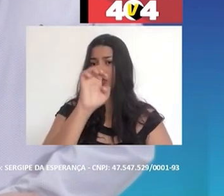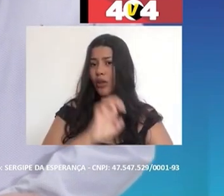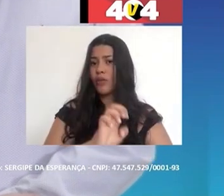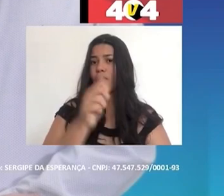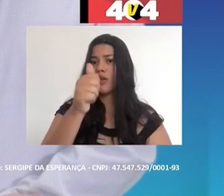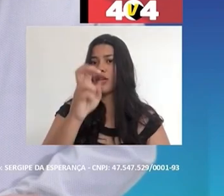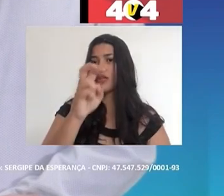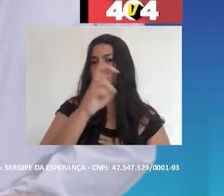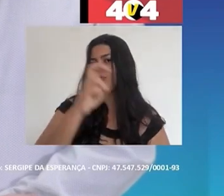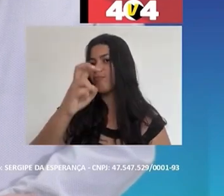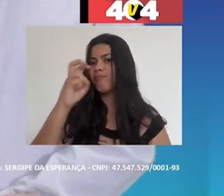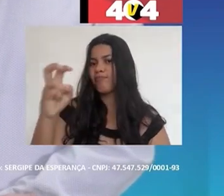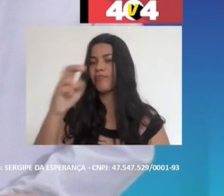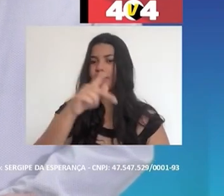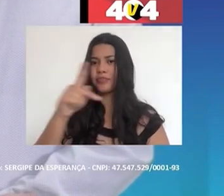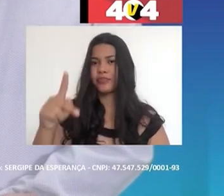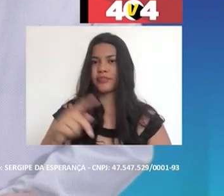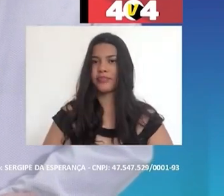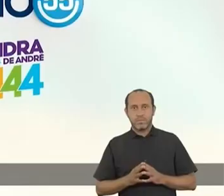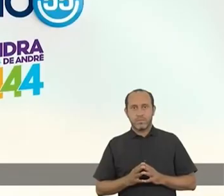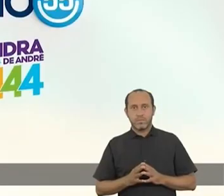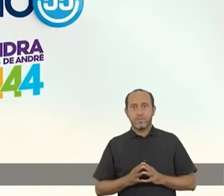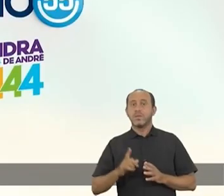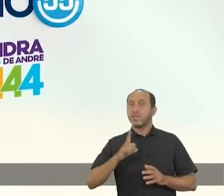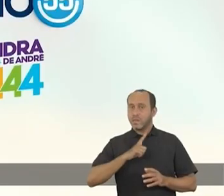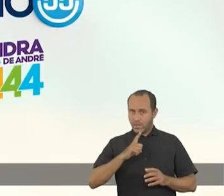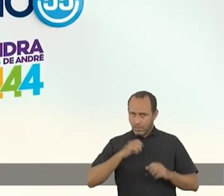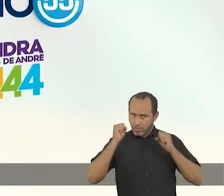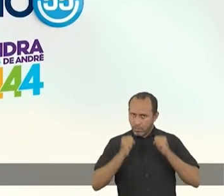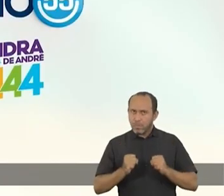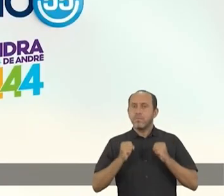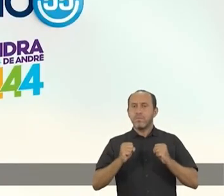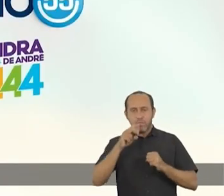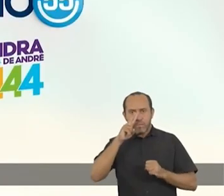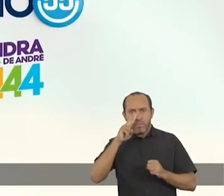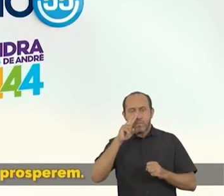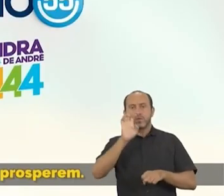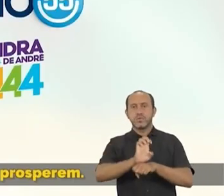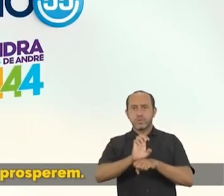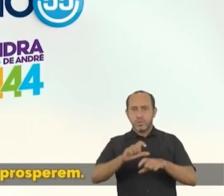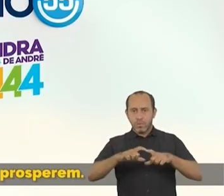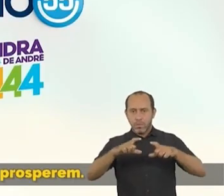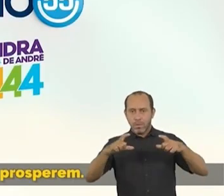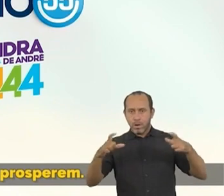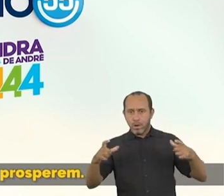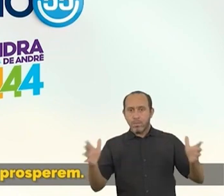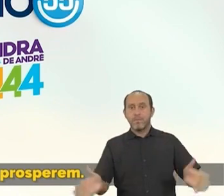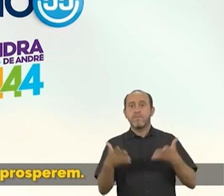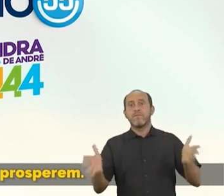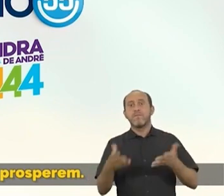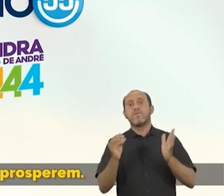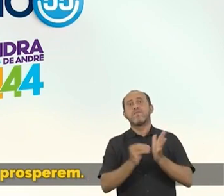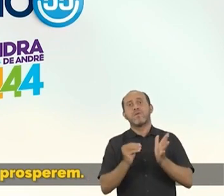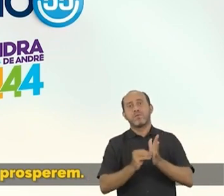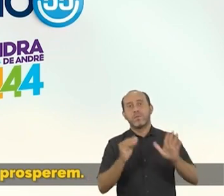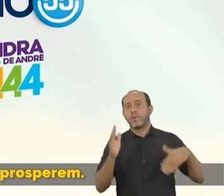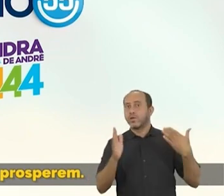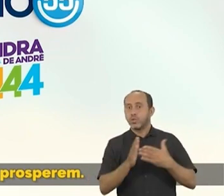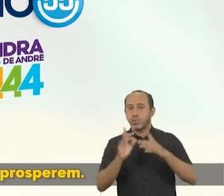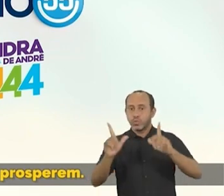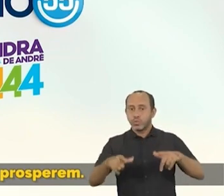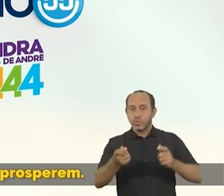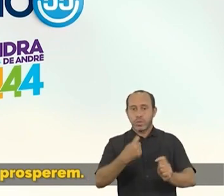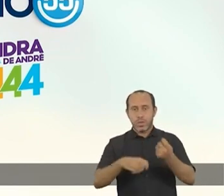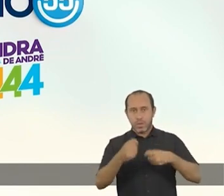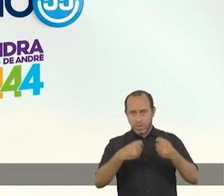Estadual, professora Isabel Silva, 15.555. Temos um potencial gigantesco de crescimento, mas faltam incentivos para que todos os setores da